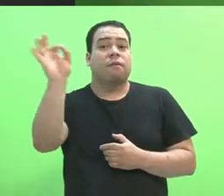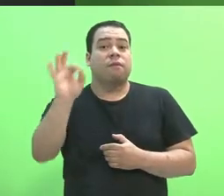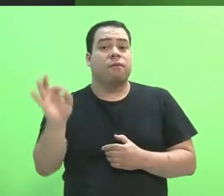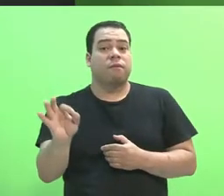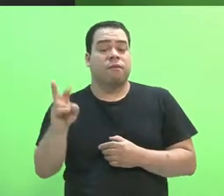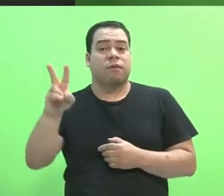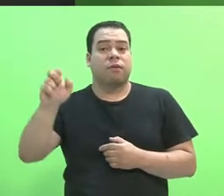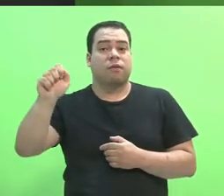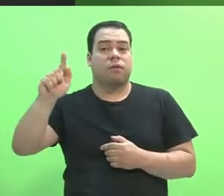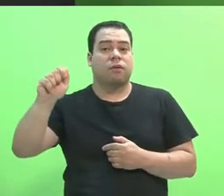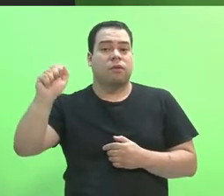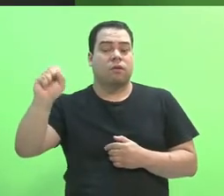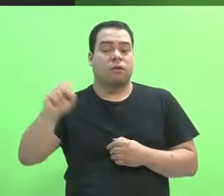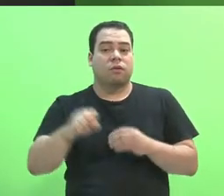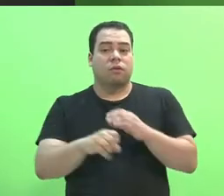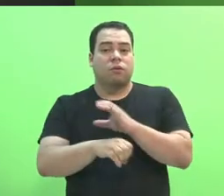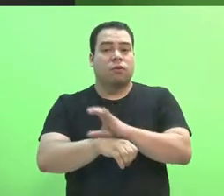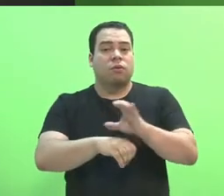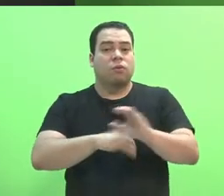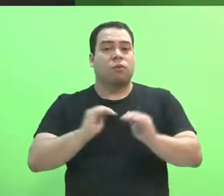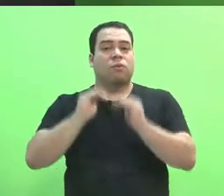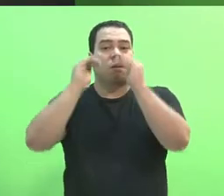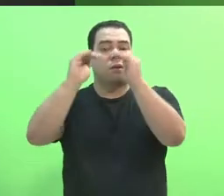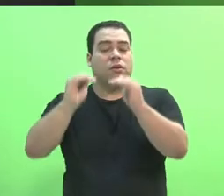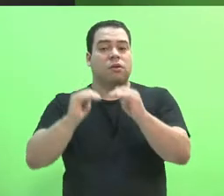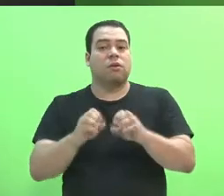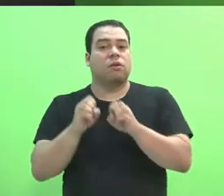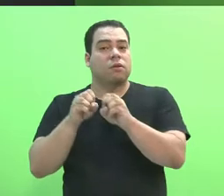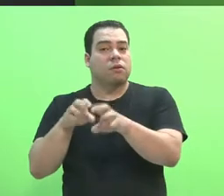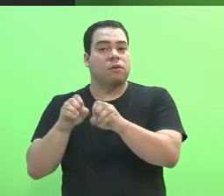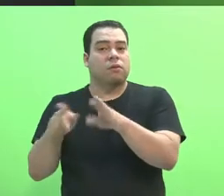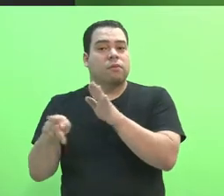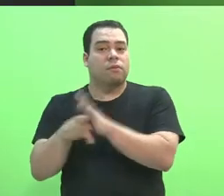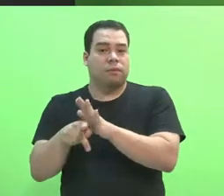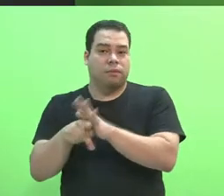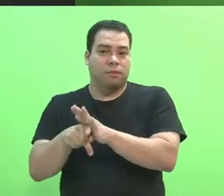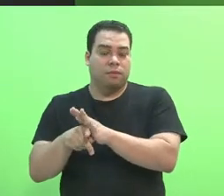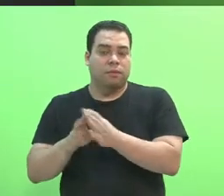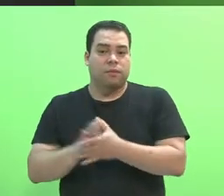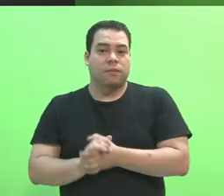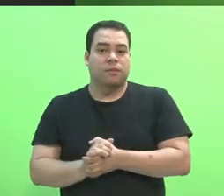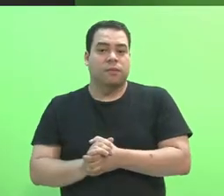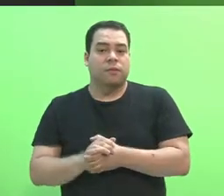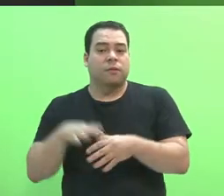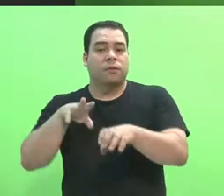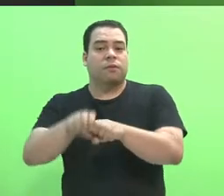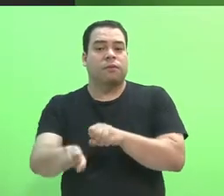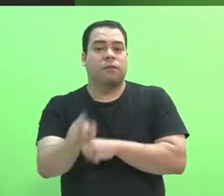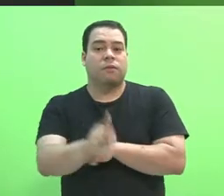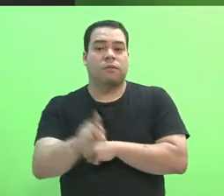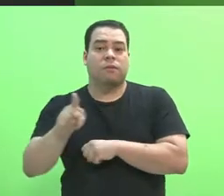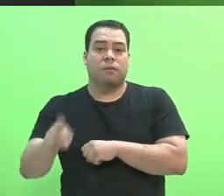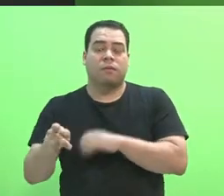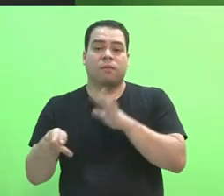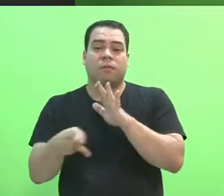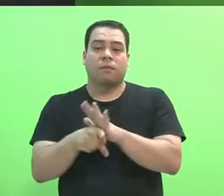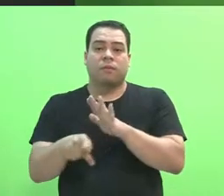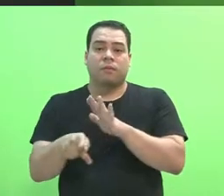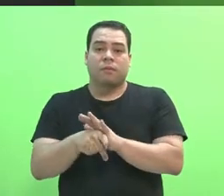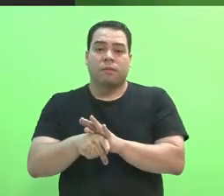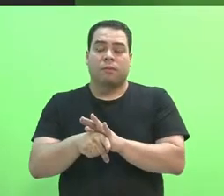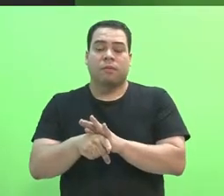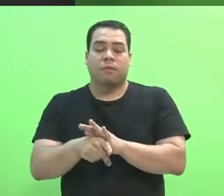os cursos superiores de licenciatura, destinados à formação de professores, para a educação